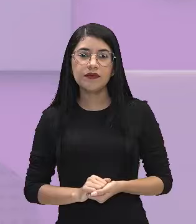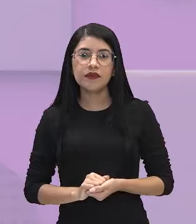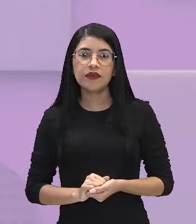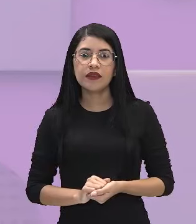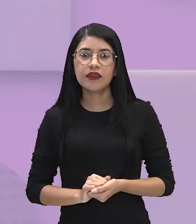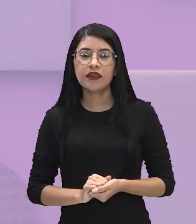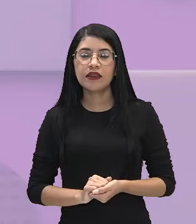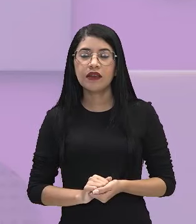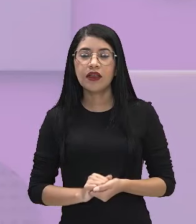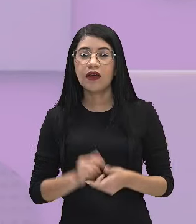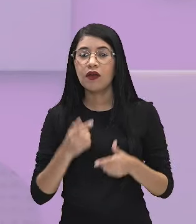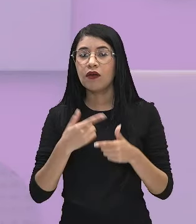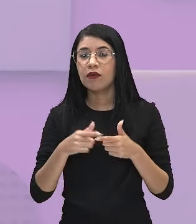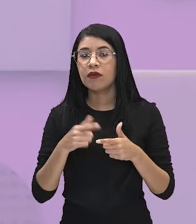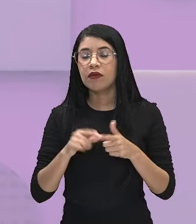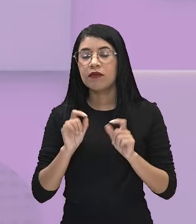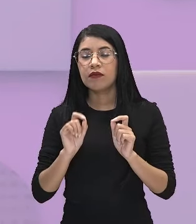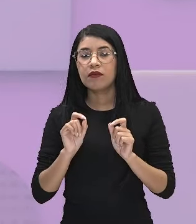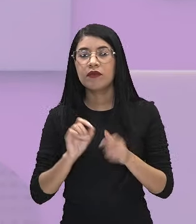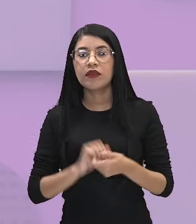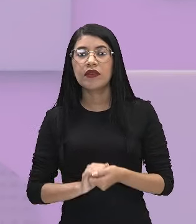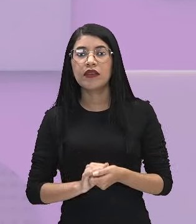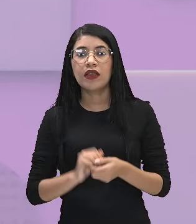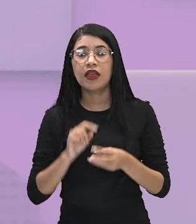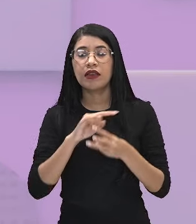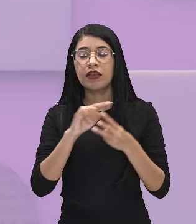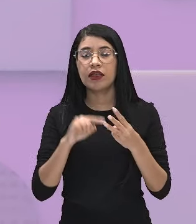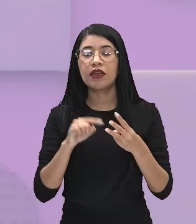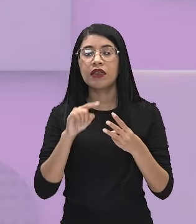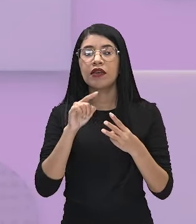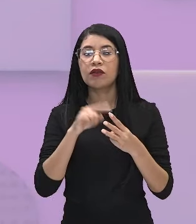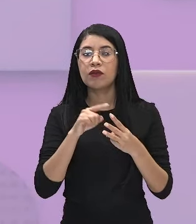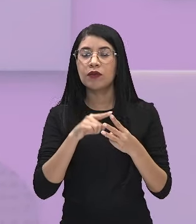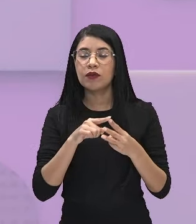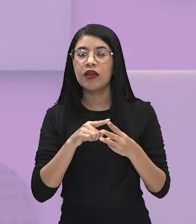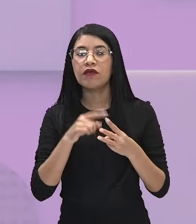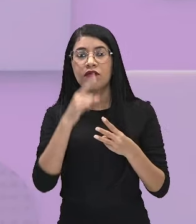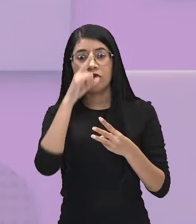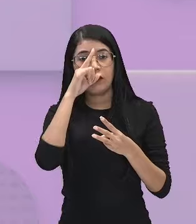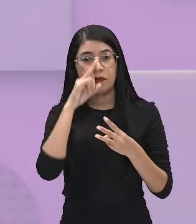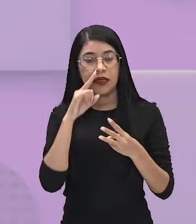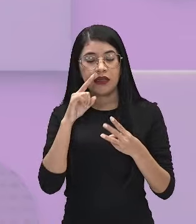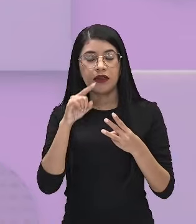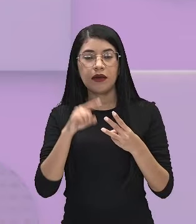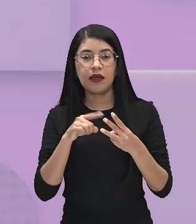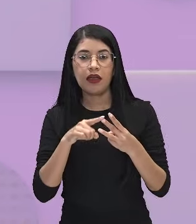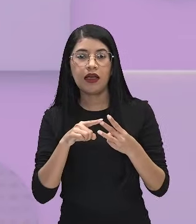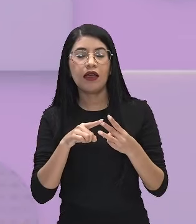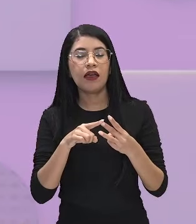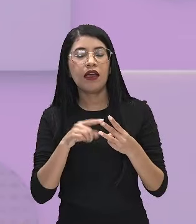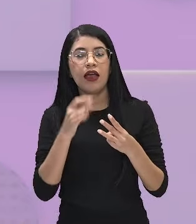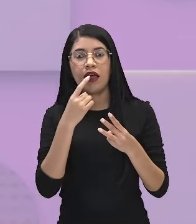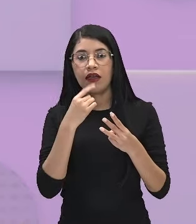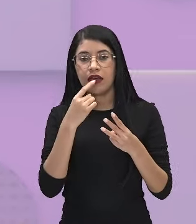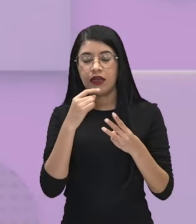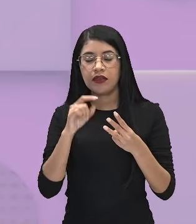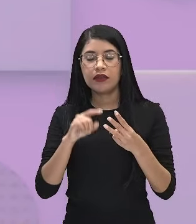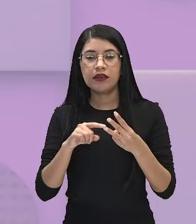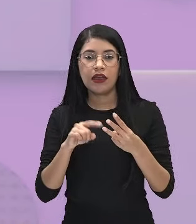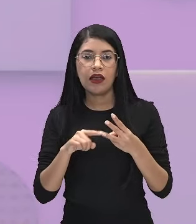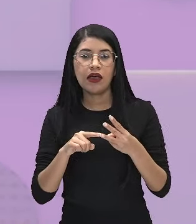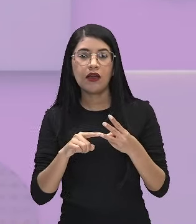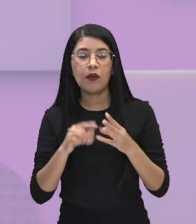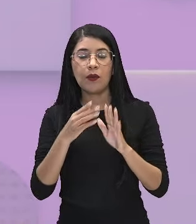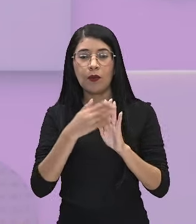que diz esse problema? Tem duas cartas que são vermelhas, né? Uma é toda vermelha, uma é toda amarela, e a outra carta,